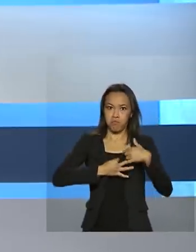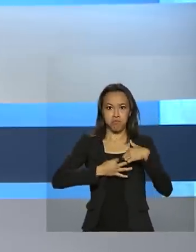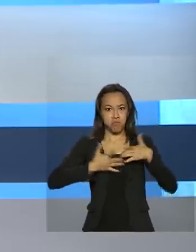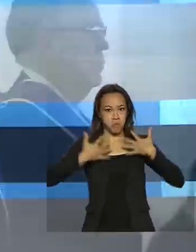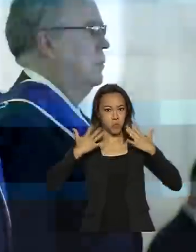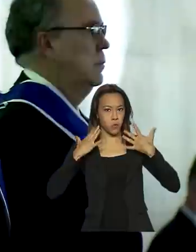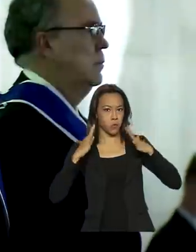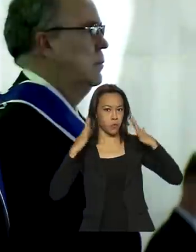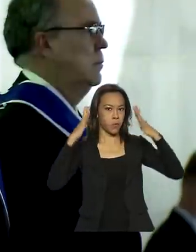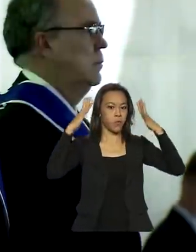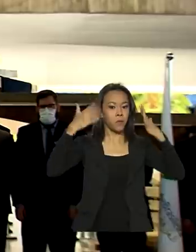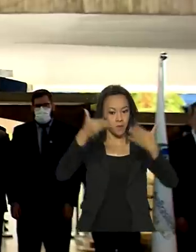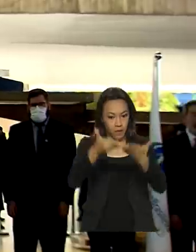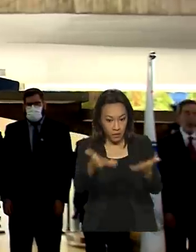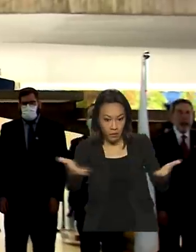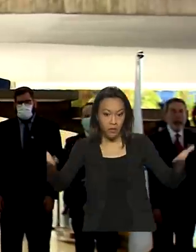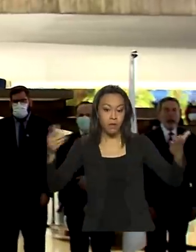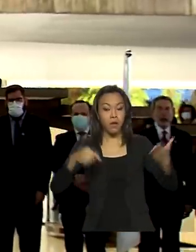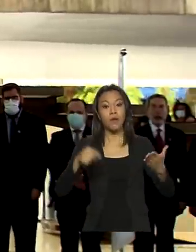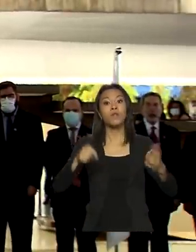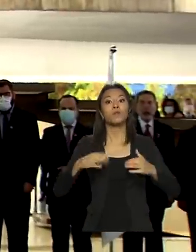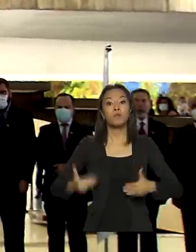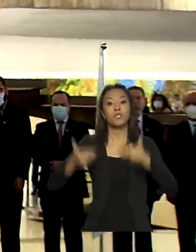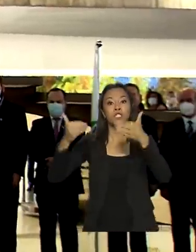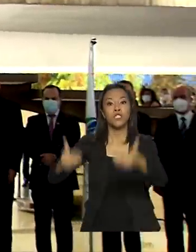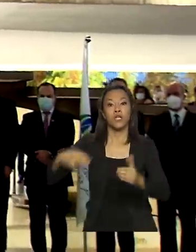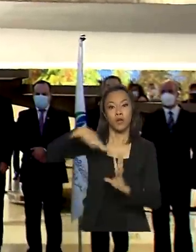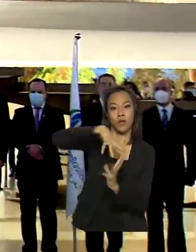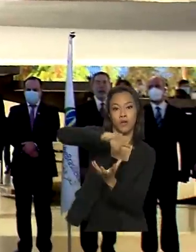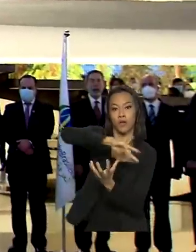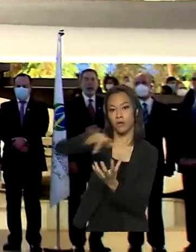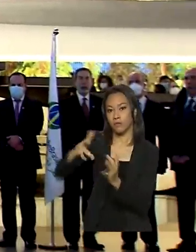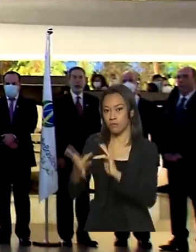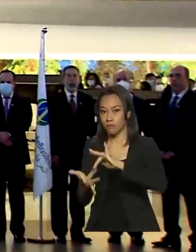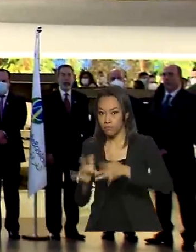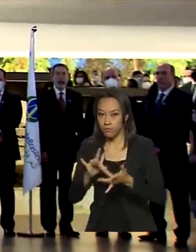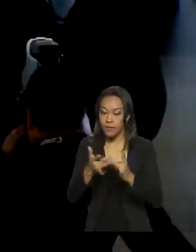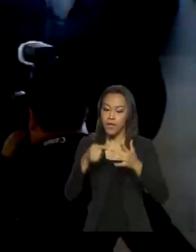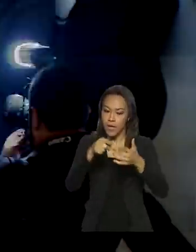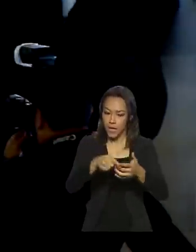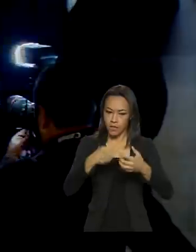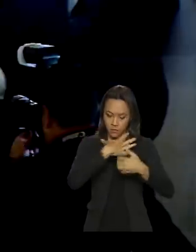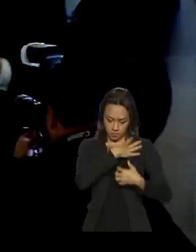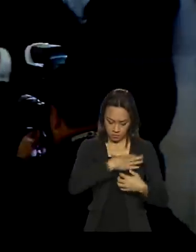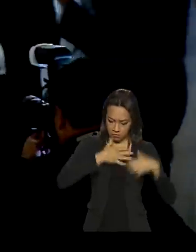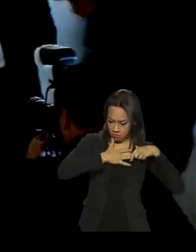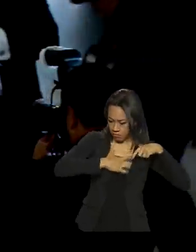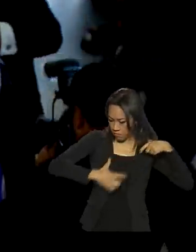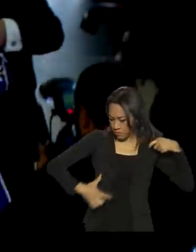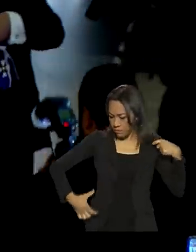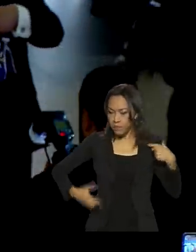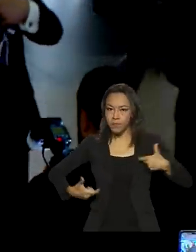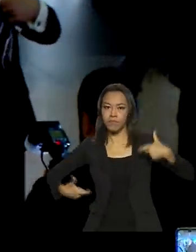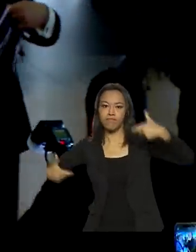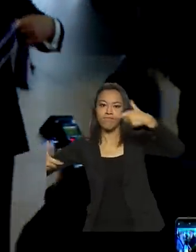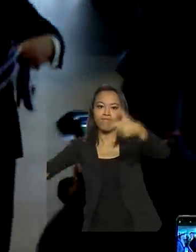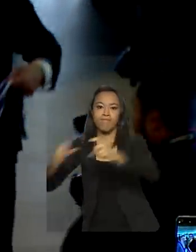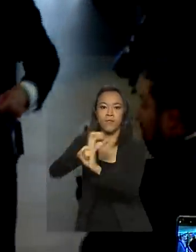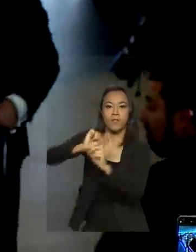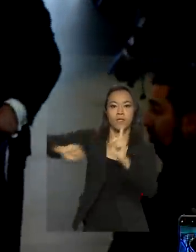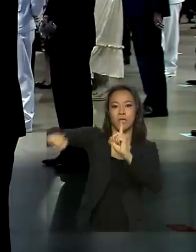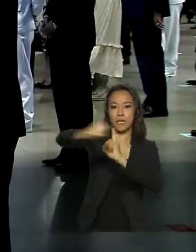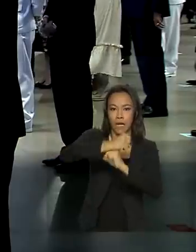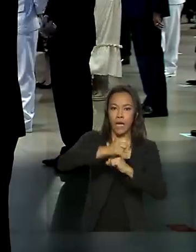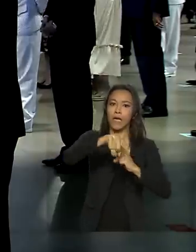principais honrarias do Ministério das Relações Exteriores. A comenda é destinada a personalidades e instituições civis e militares